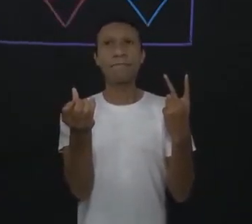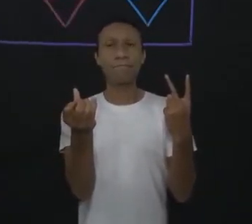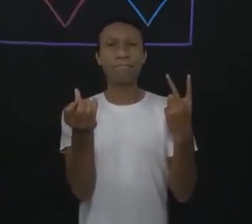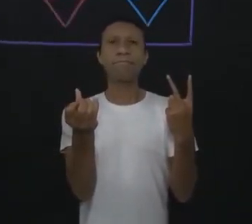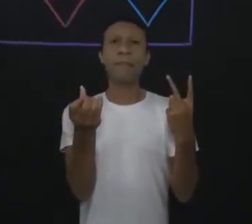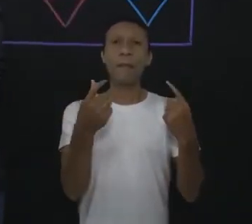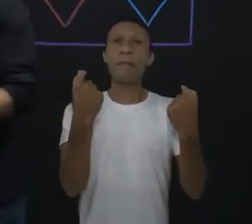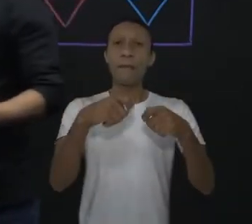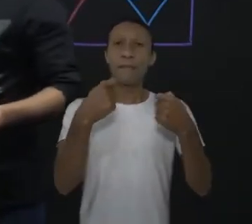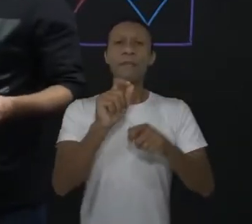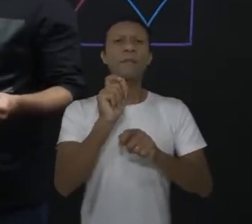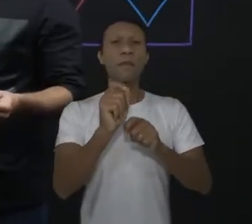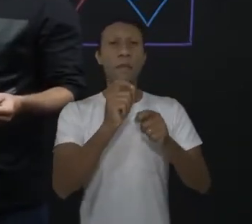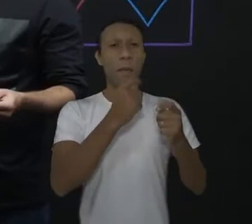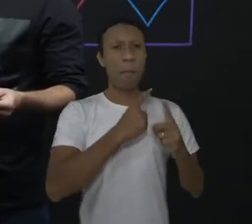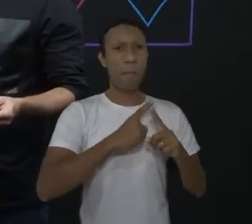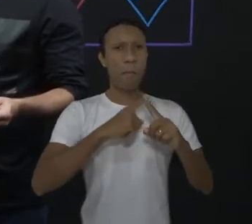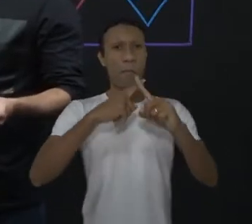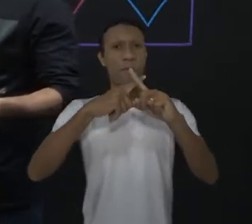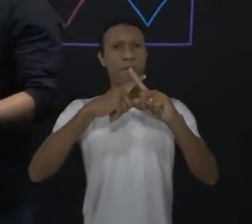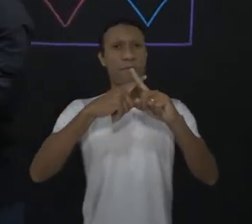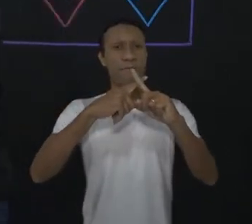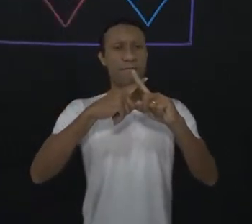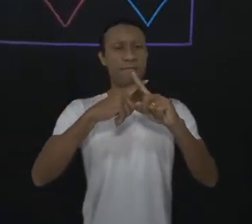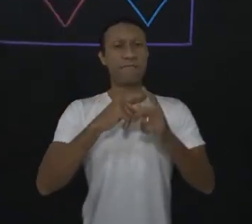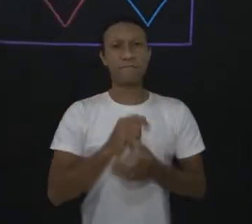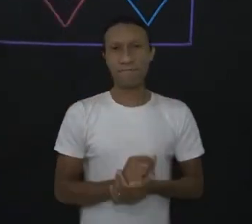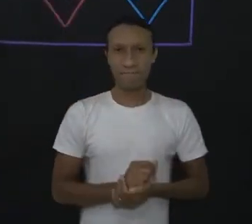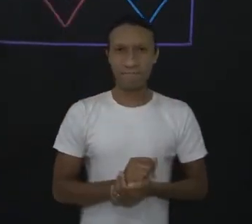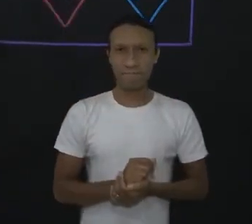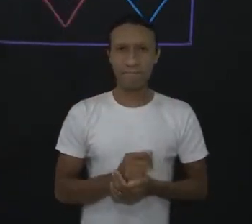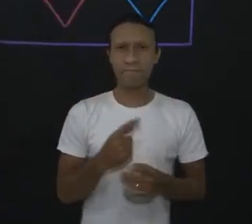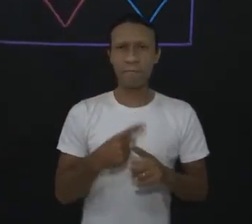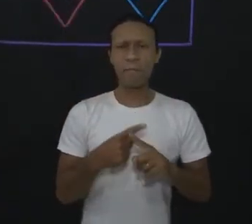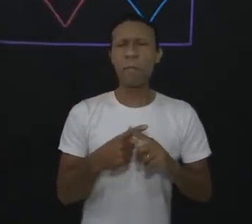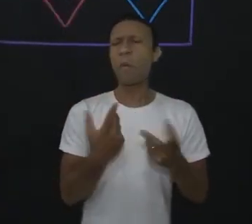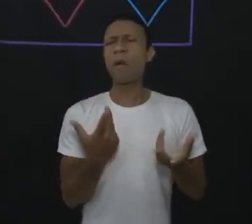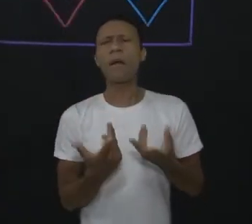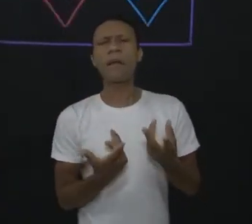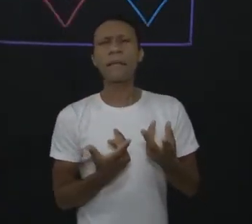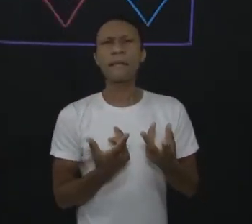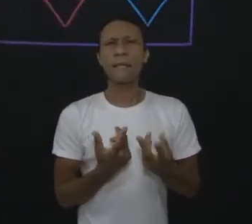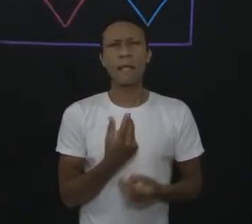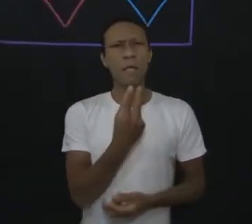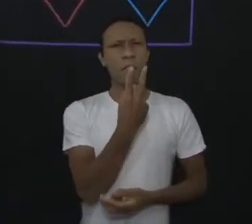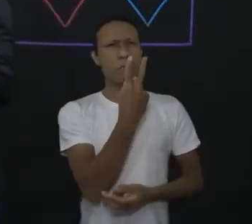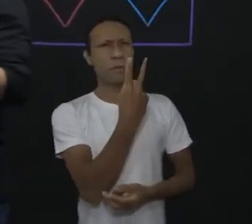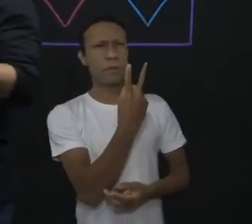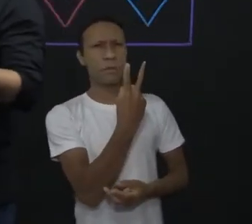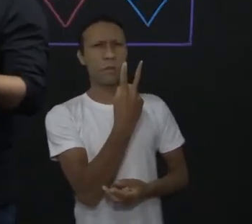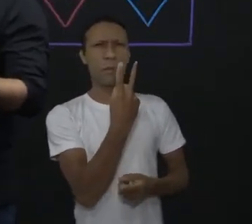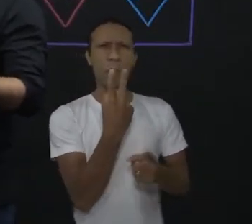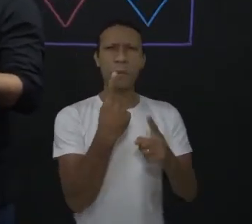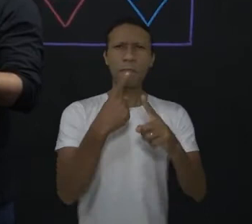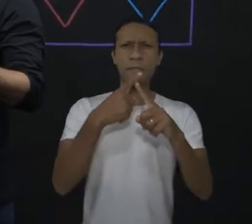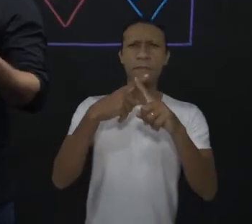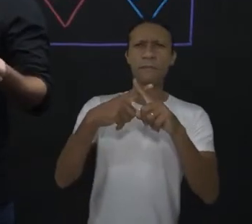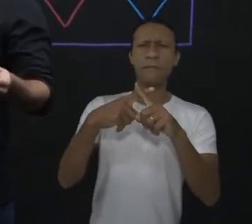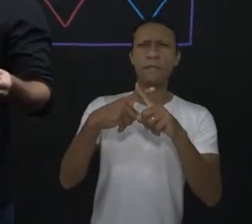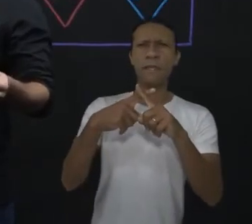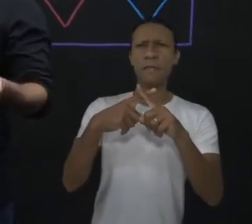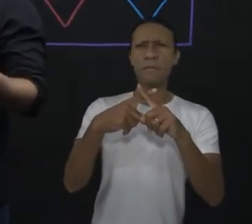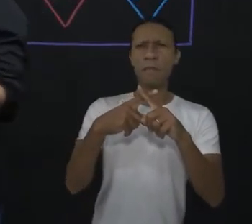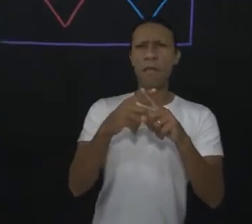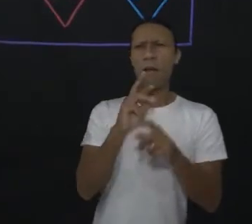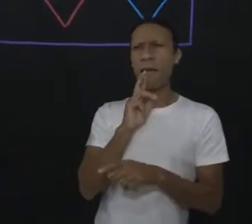multiplicando. Nesse caso, por quem? Aí você pensa, 2 multiplicado por quem eu vou